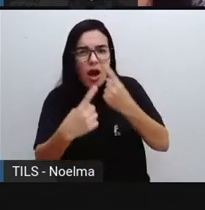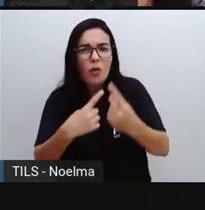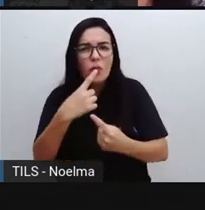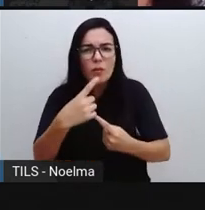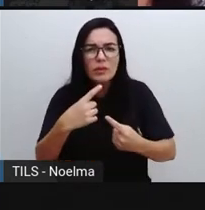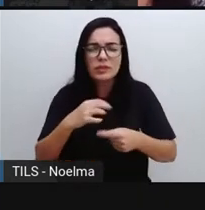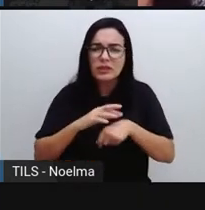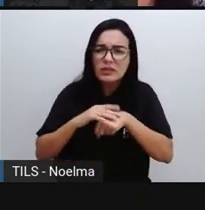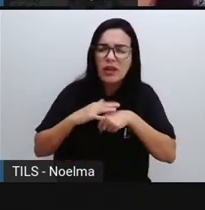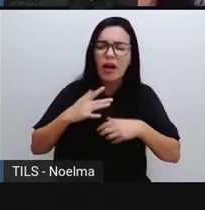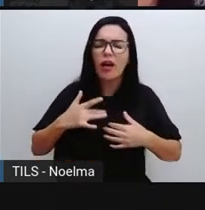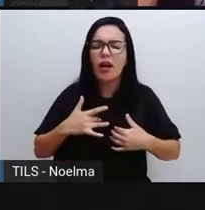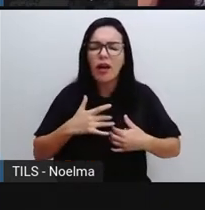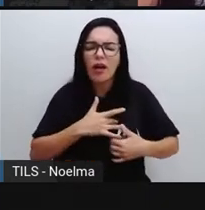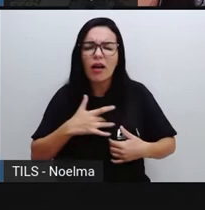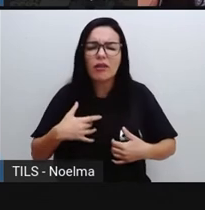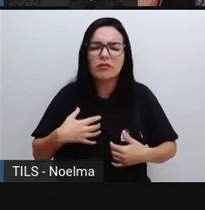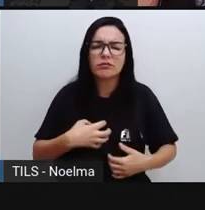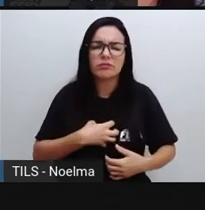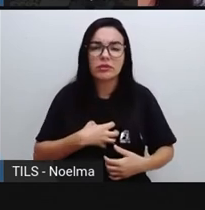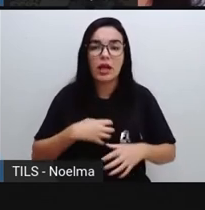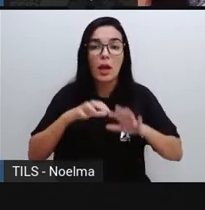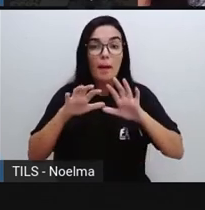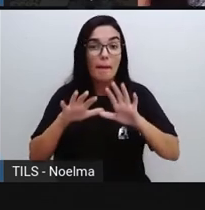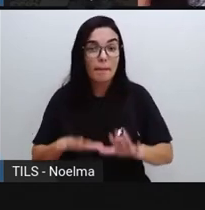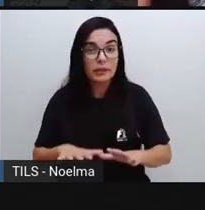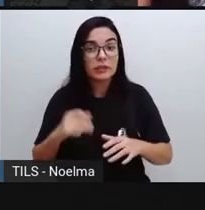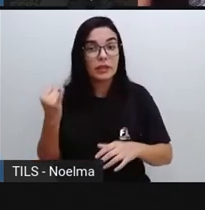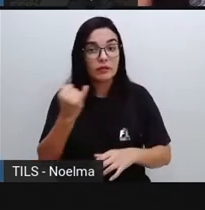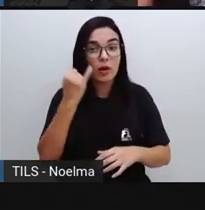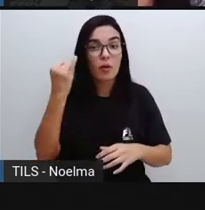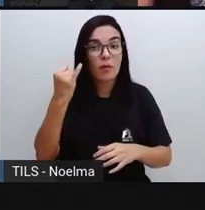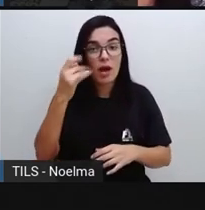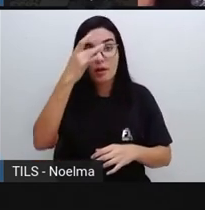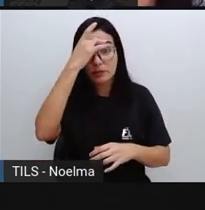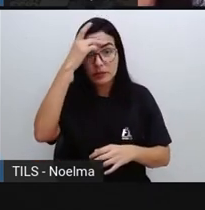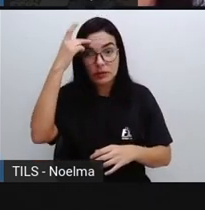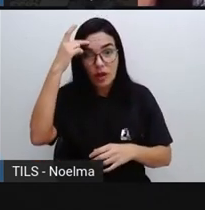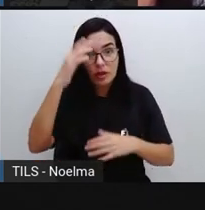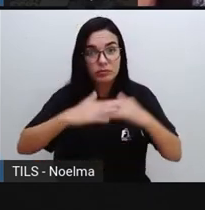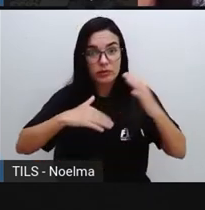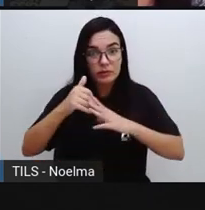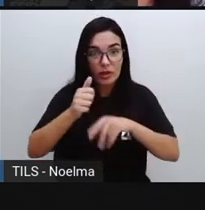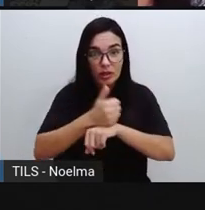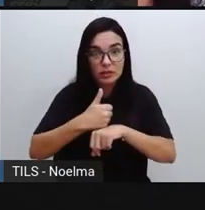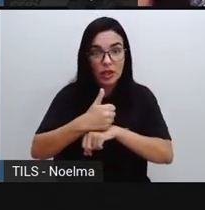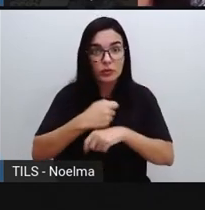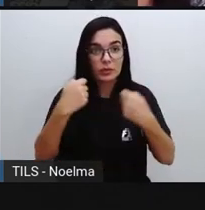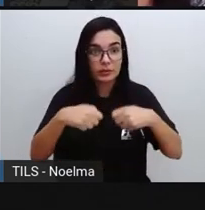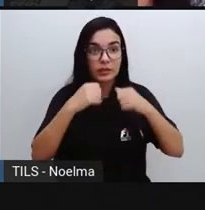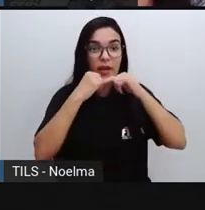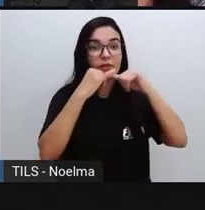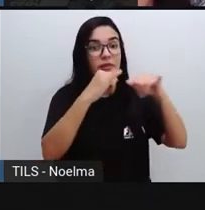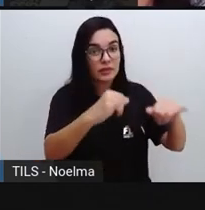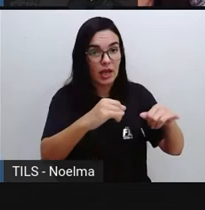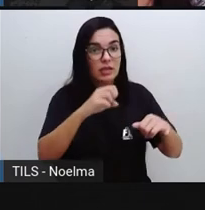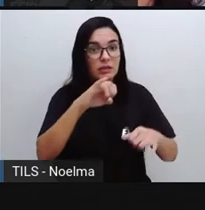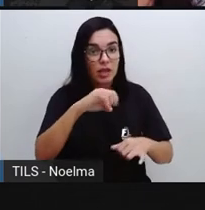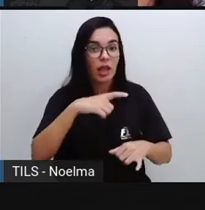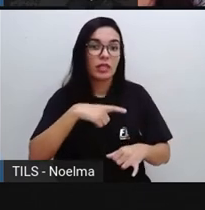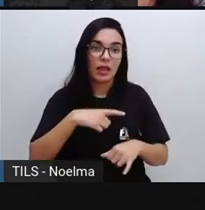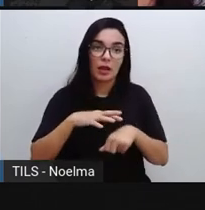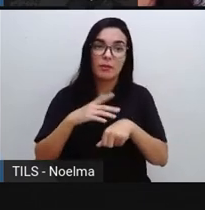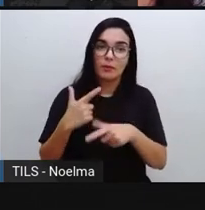com agentes de saúde sobre as possíveis reações é muito importante para a gente manter determinados cuidados no pós-vacina. E